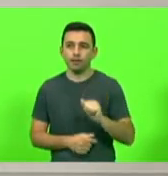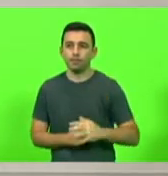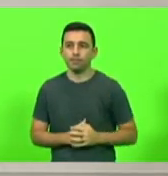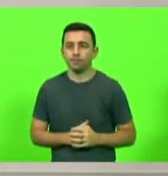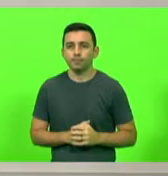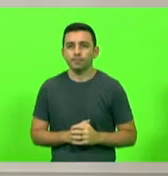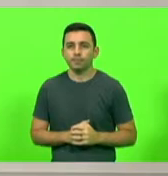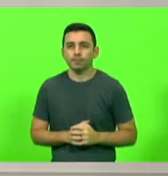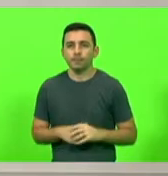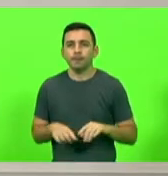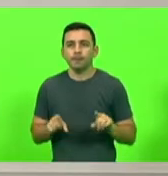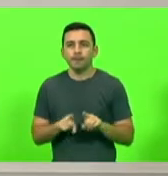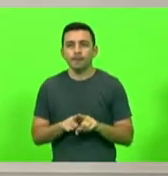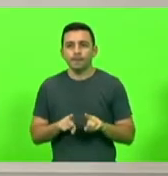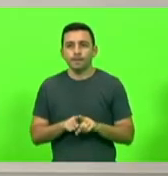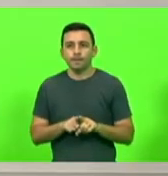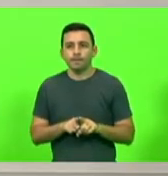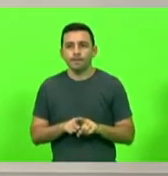E também...